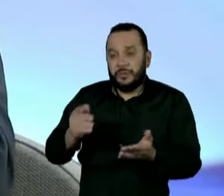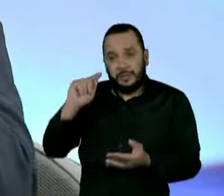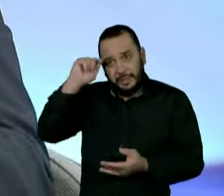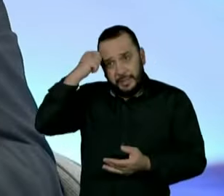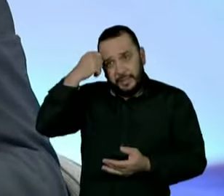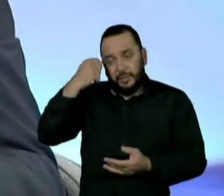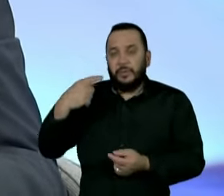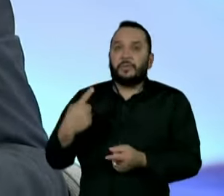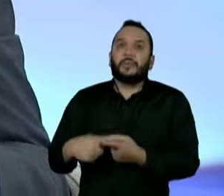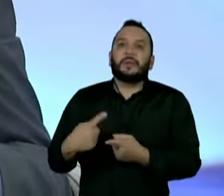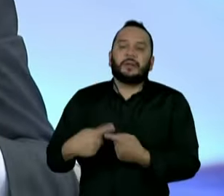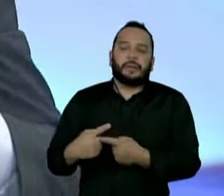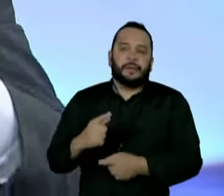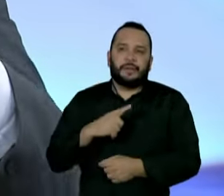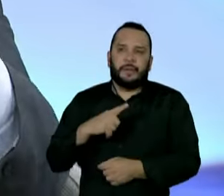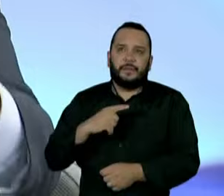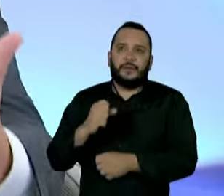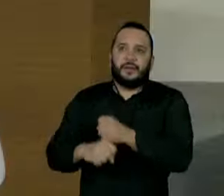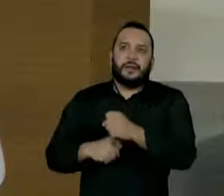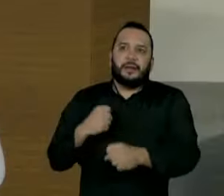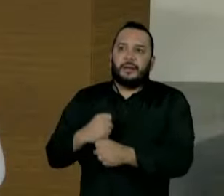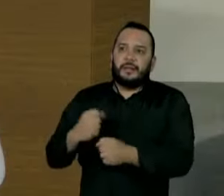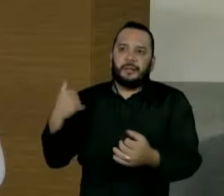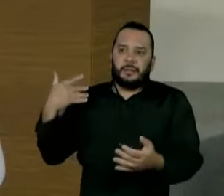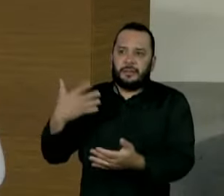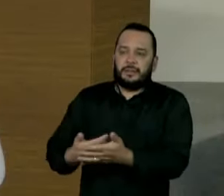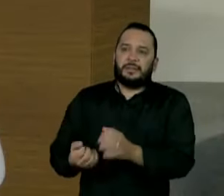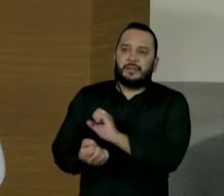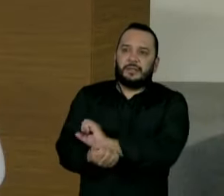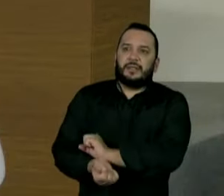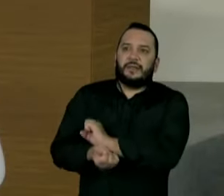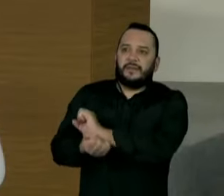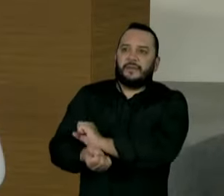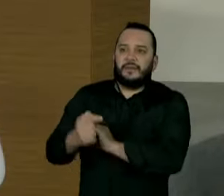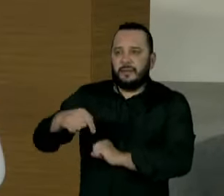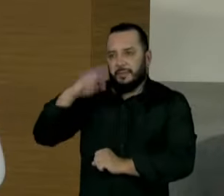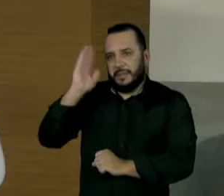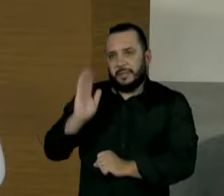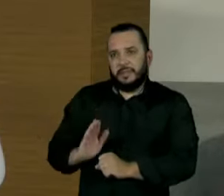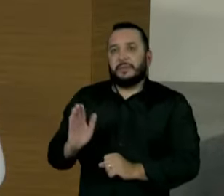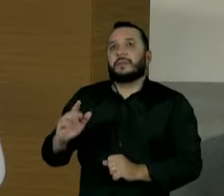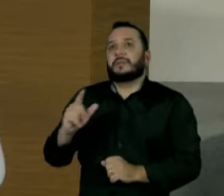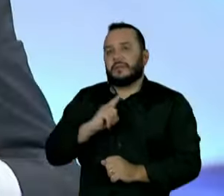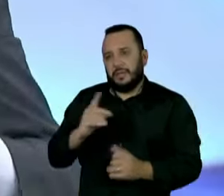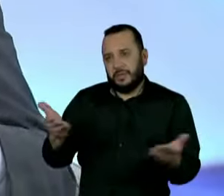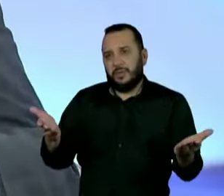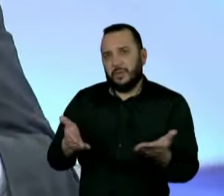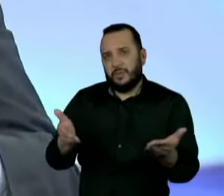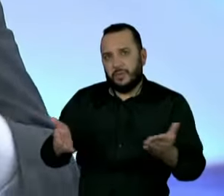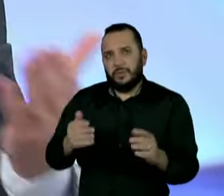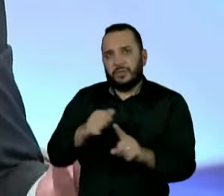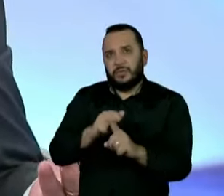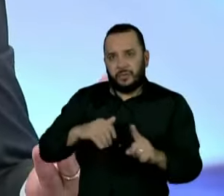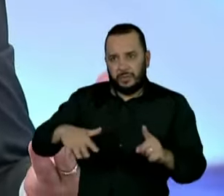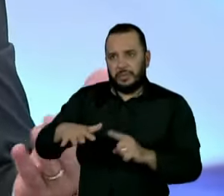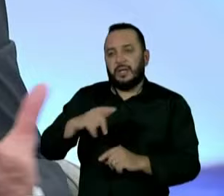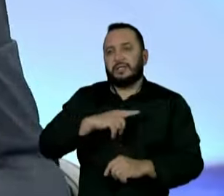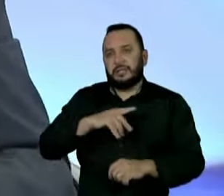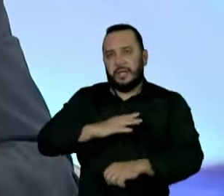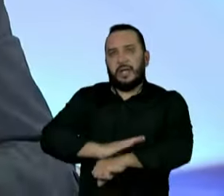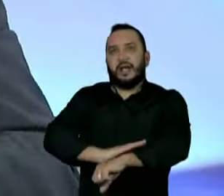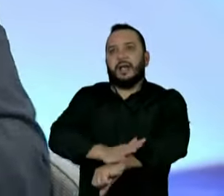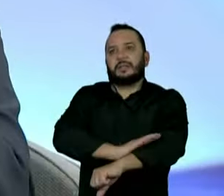de escravagismo no Brasil e nós temos claramente uma sociedade que atuou de maneira racista,